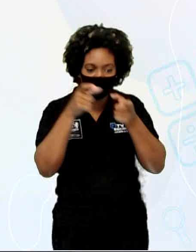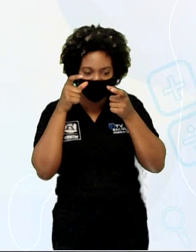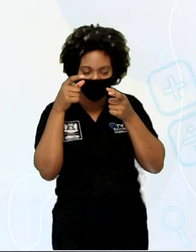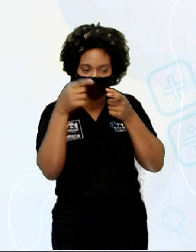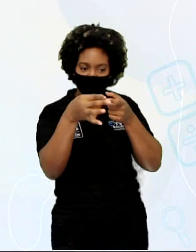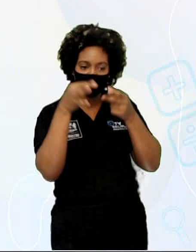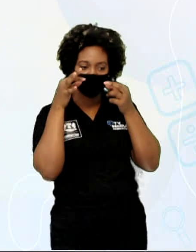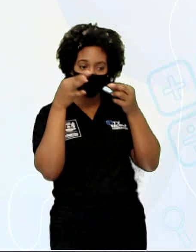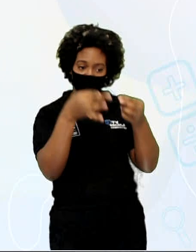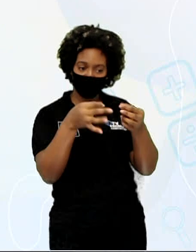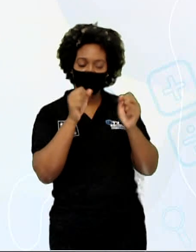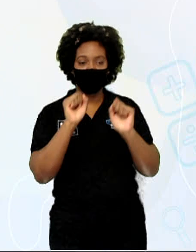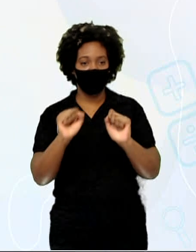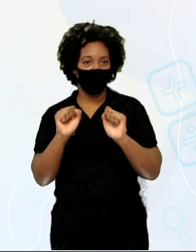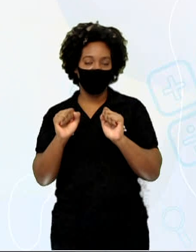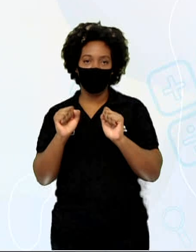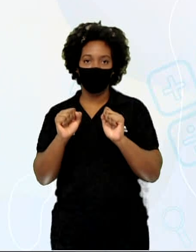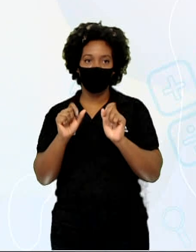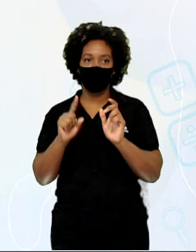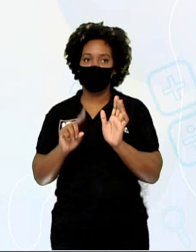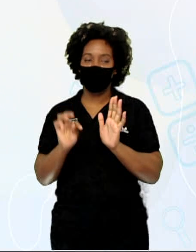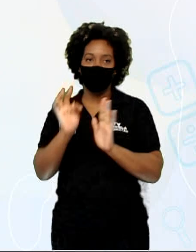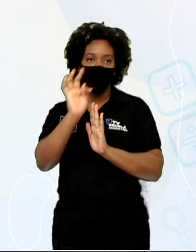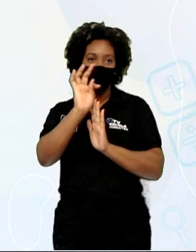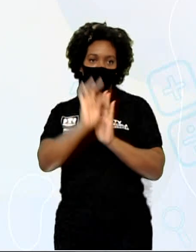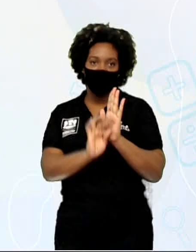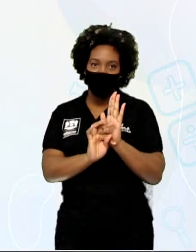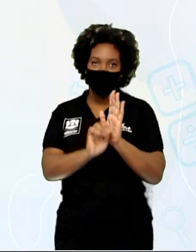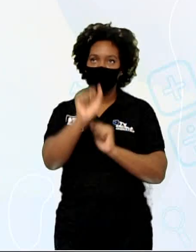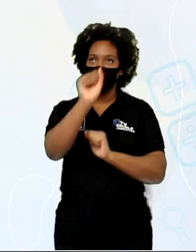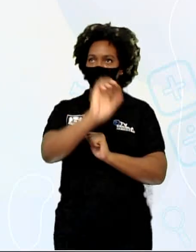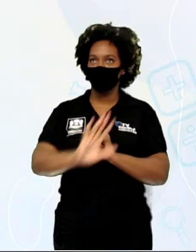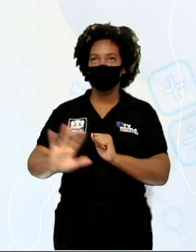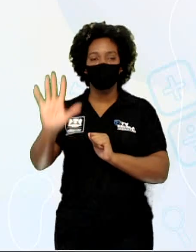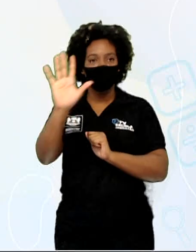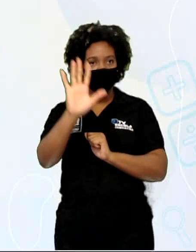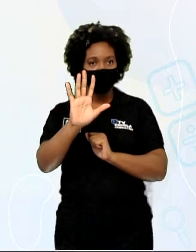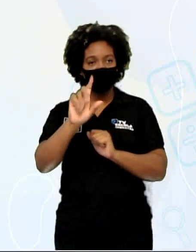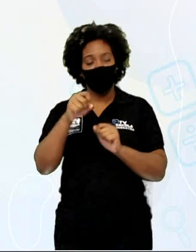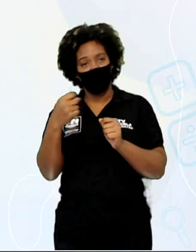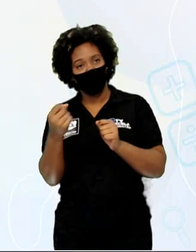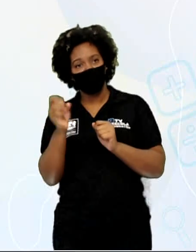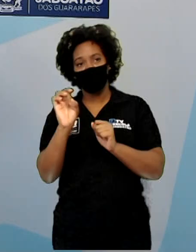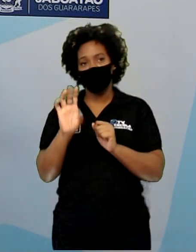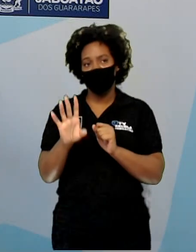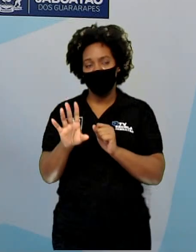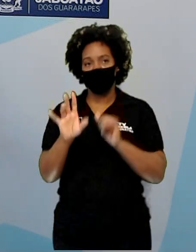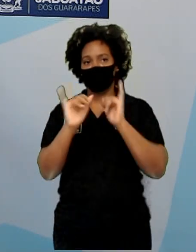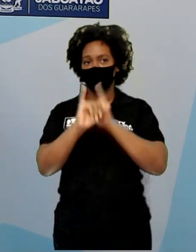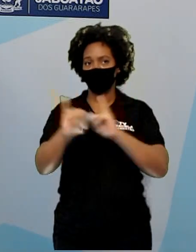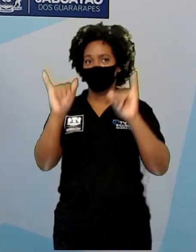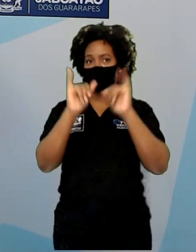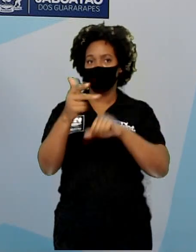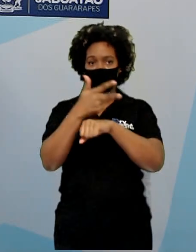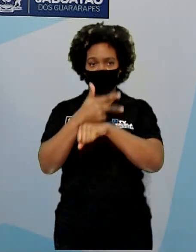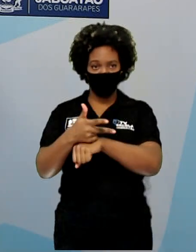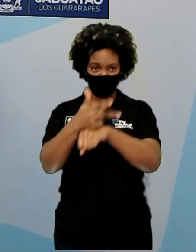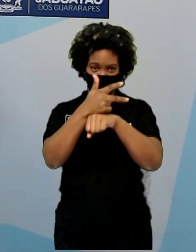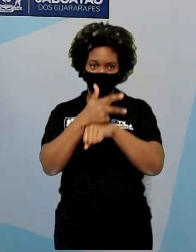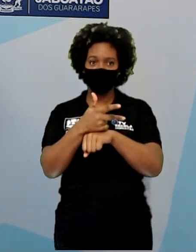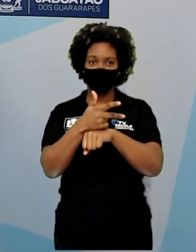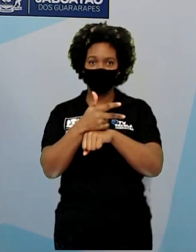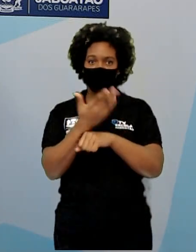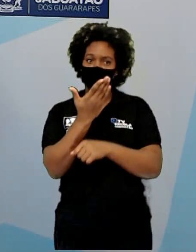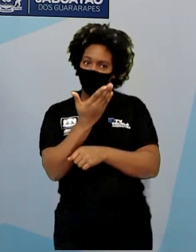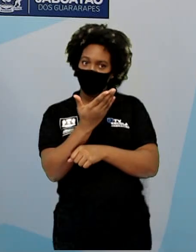conter textos e imagem, ou eles podem também ser anúncios e vídeo. Esses que nós vimos